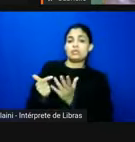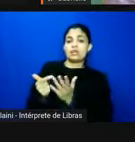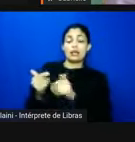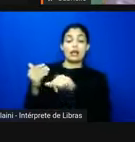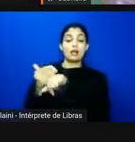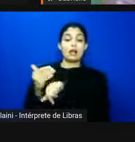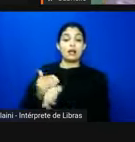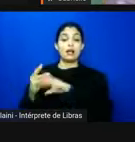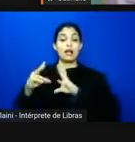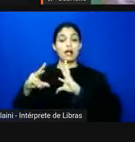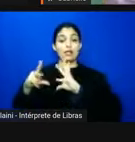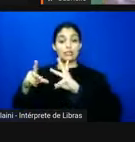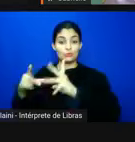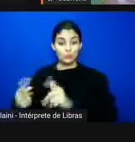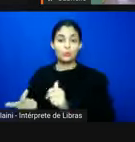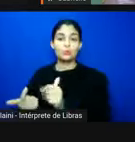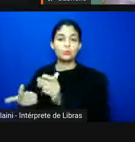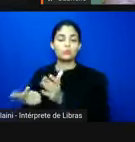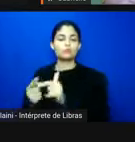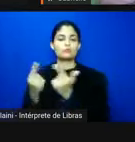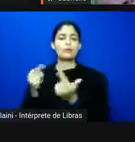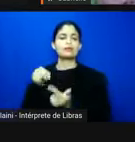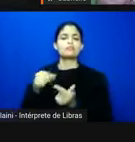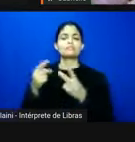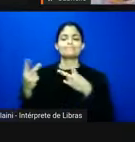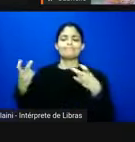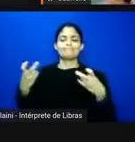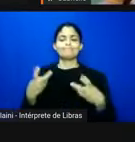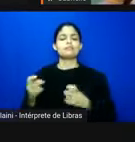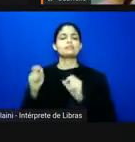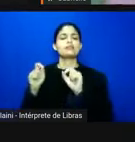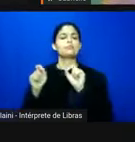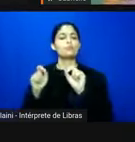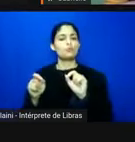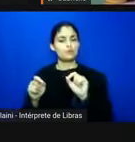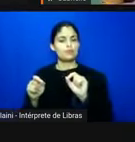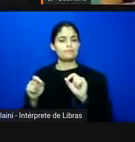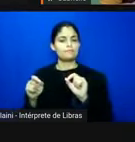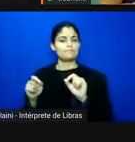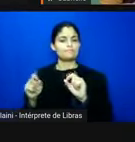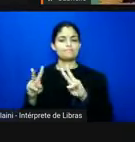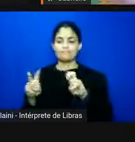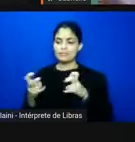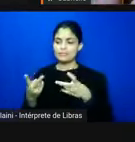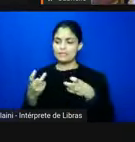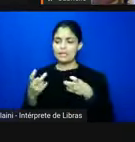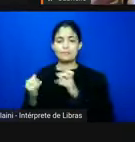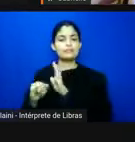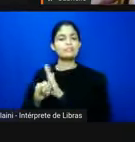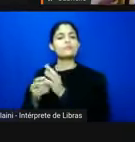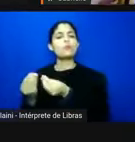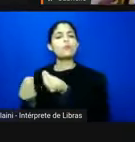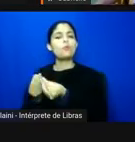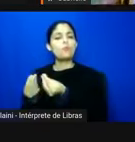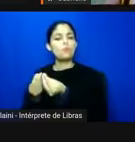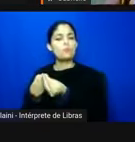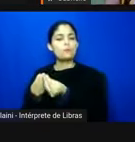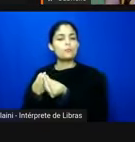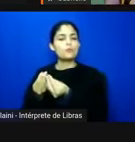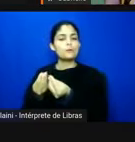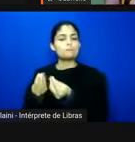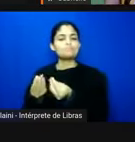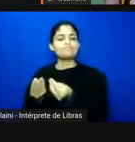é eles são identificados a partir do que a partir até mesmo das menções